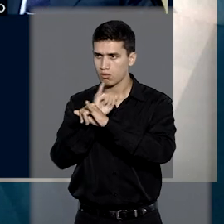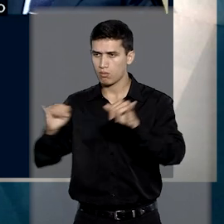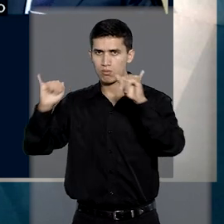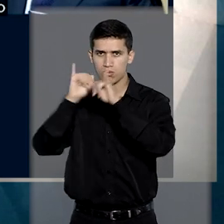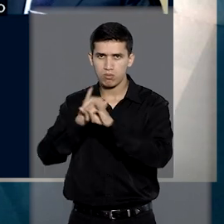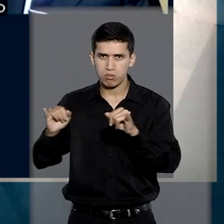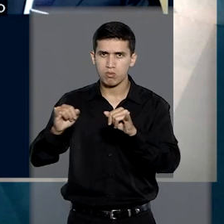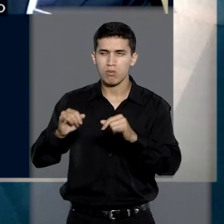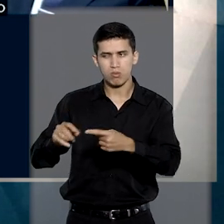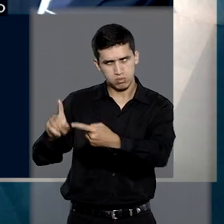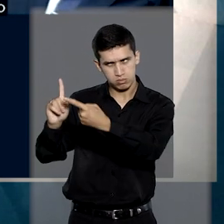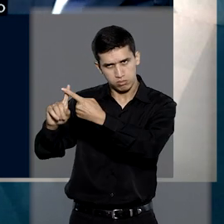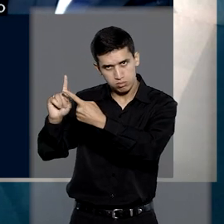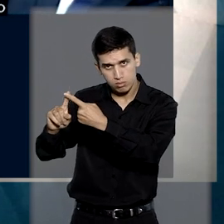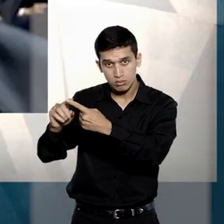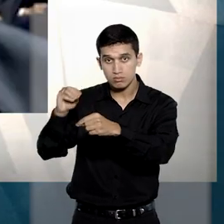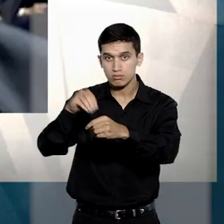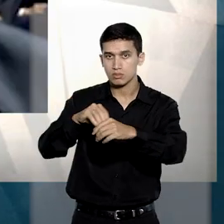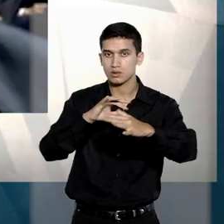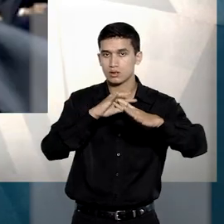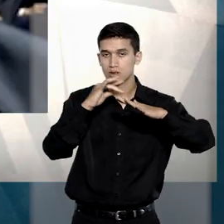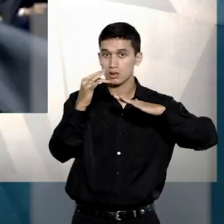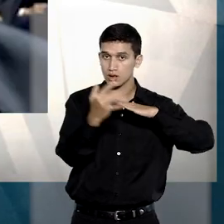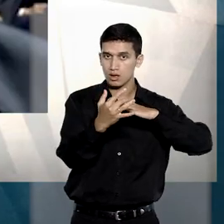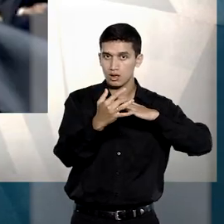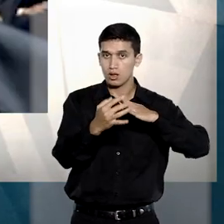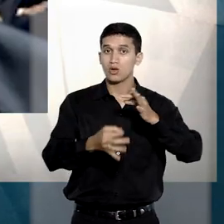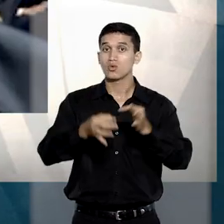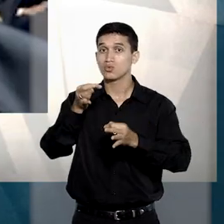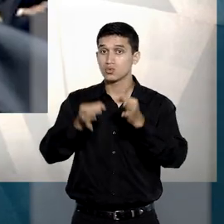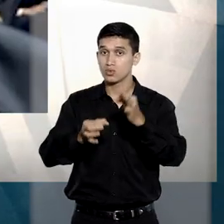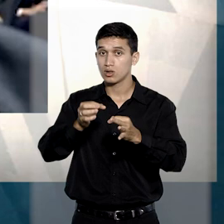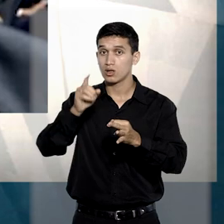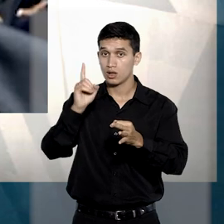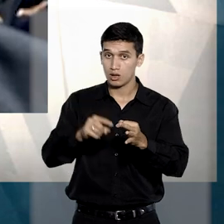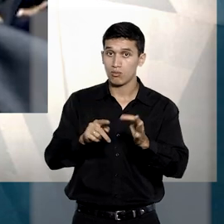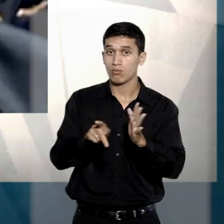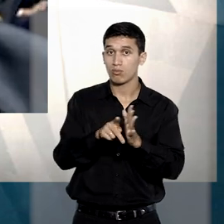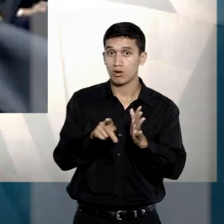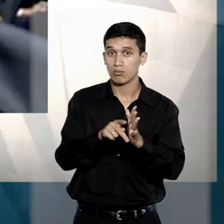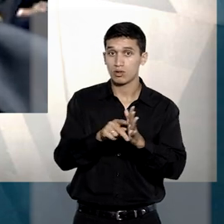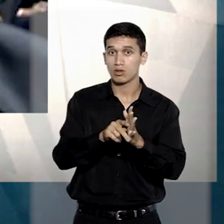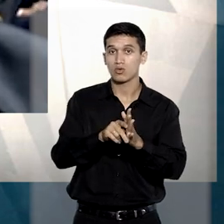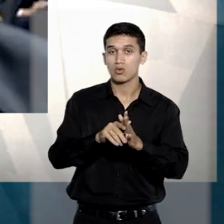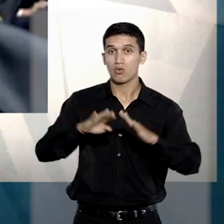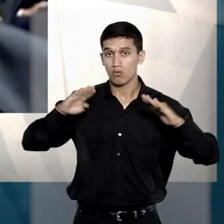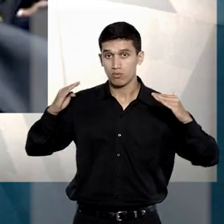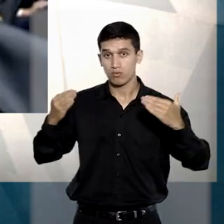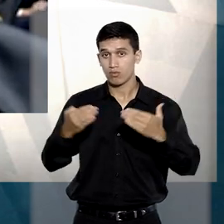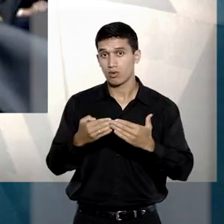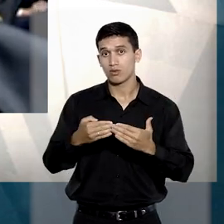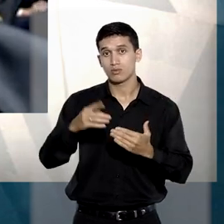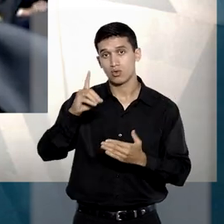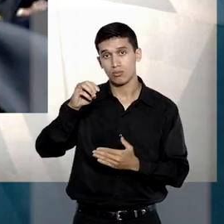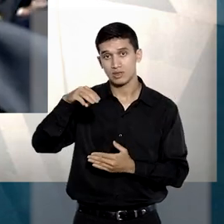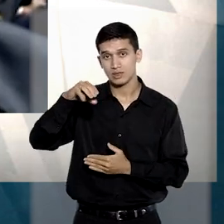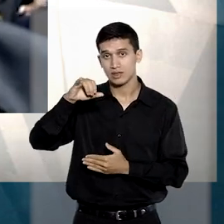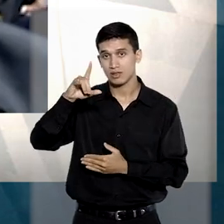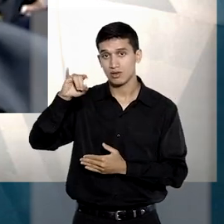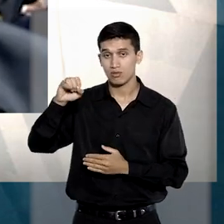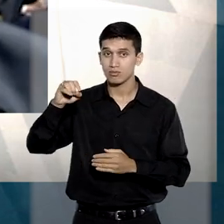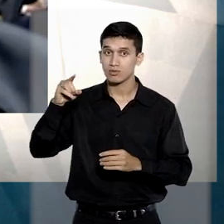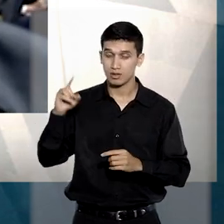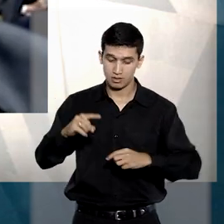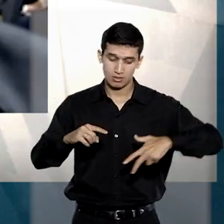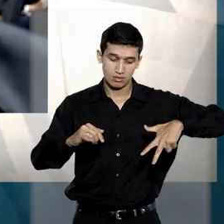divulgação de ofensas em redes sociais, a competência para julgamento da ação é do foro do domicílio da vítima, tendo em